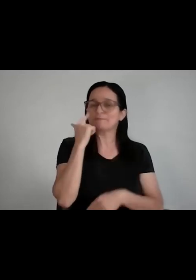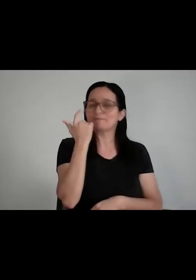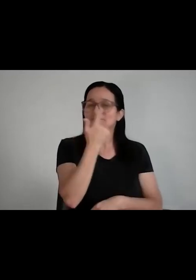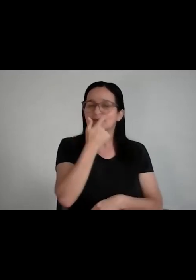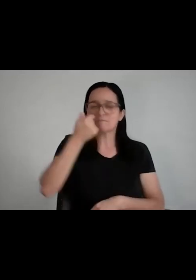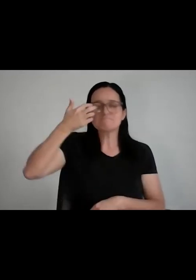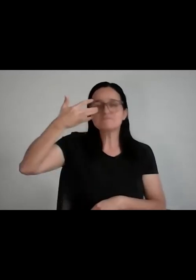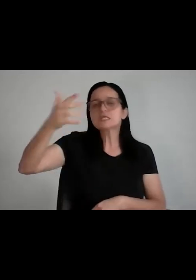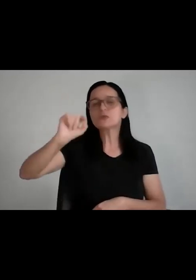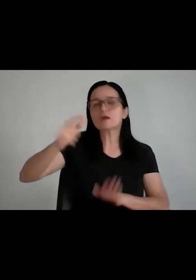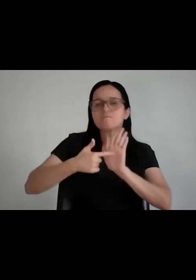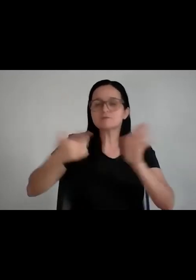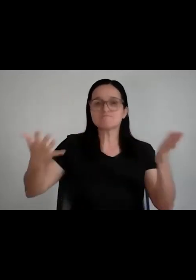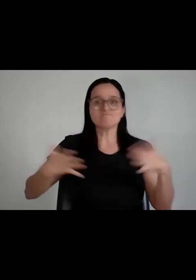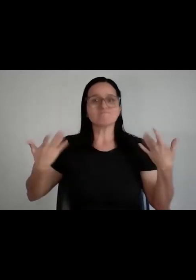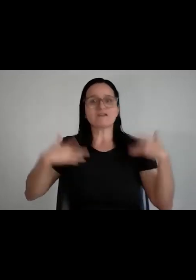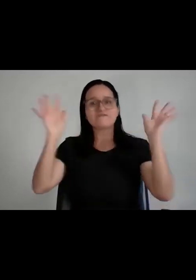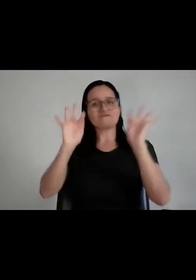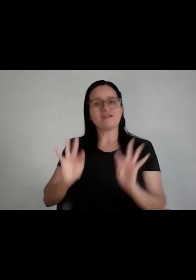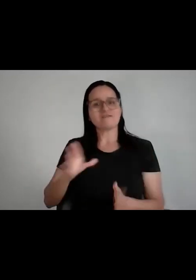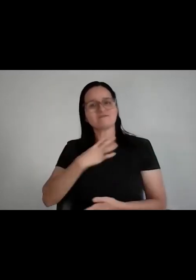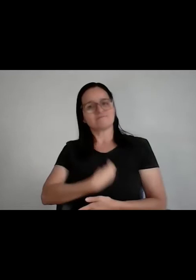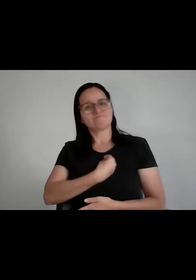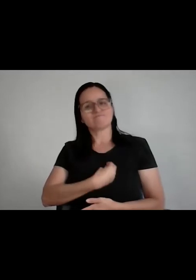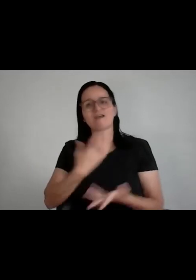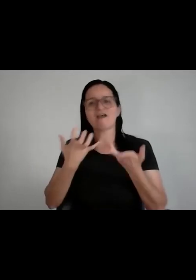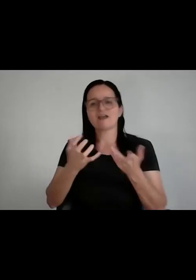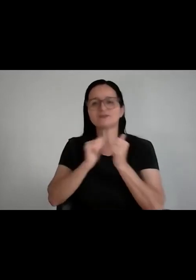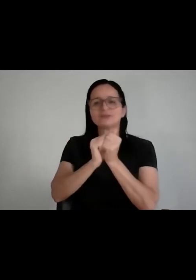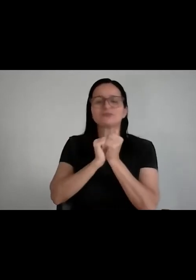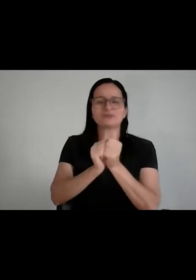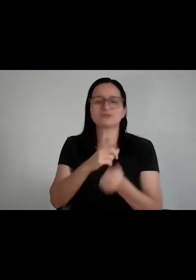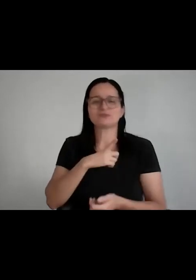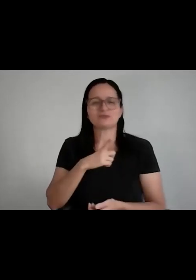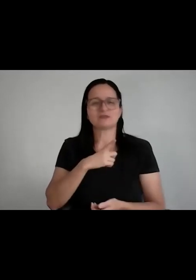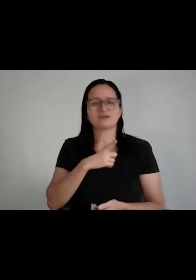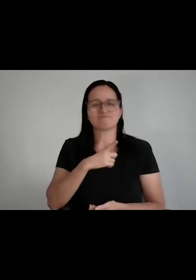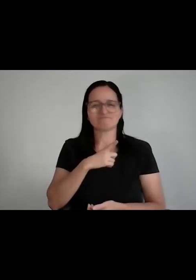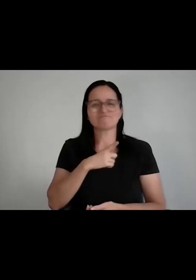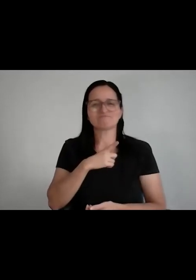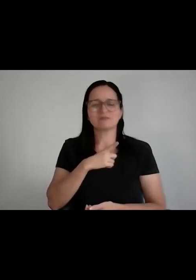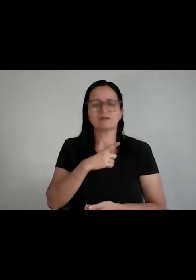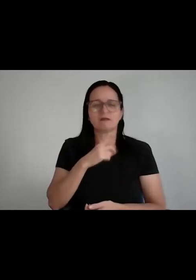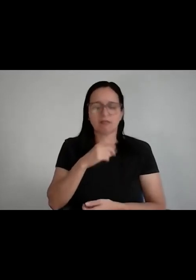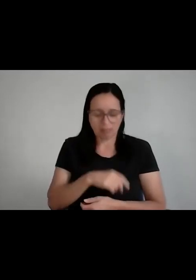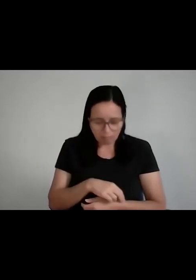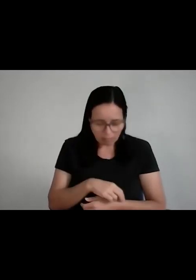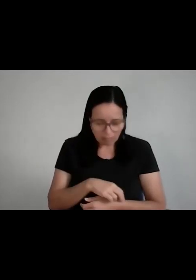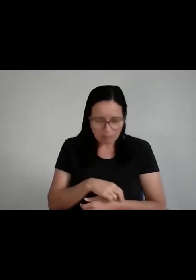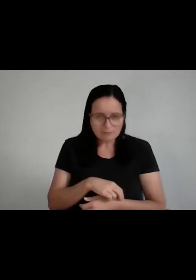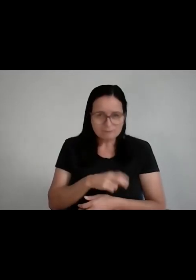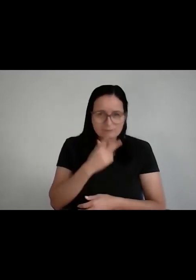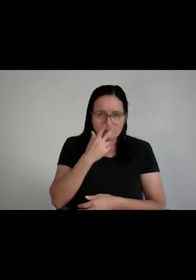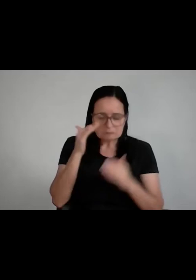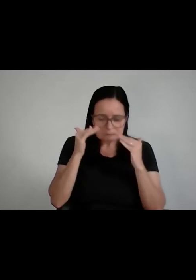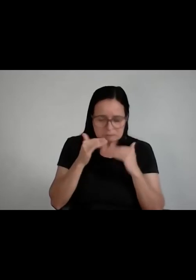energia, está entusiasmado, Você está feliz de estar participando da oportunidade, daquele processo seletivo. Você não está com a cabeça baixa, não está ali com baixa